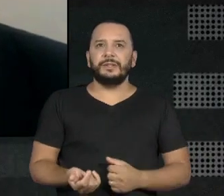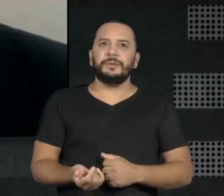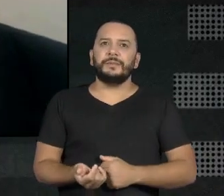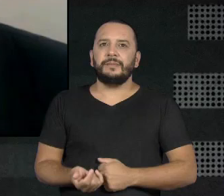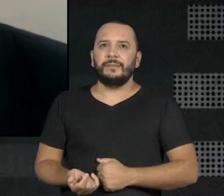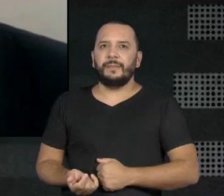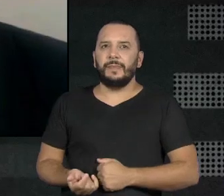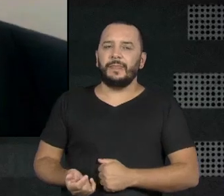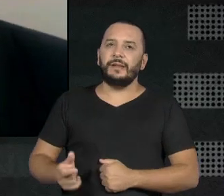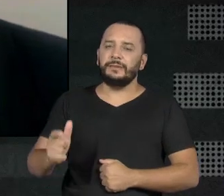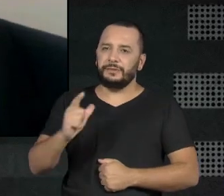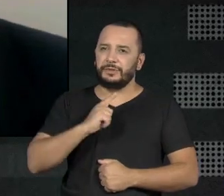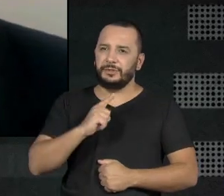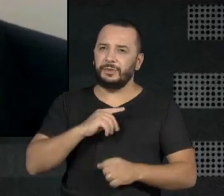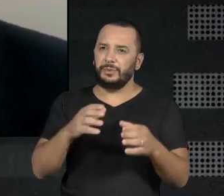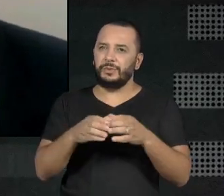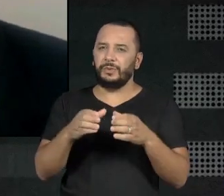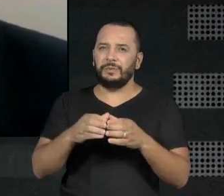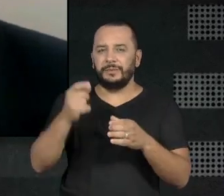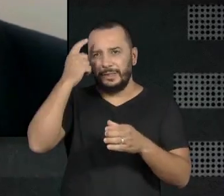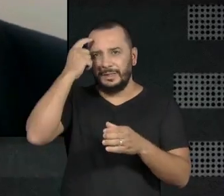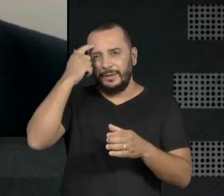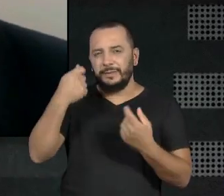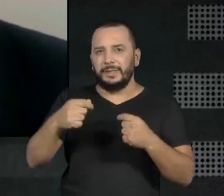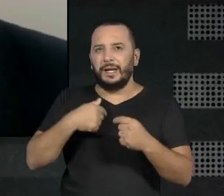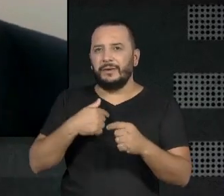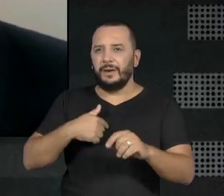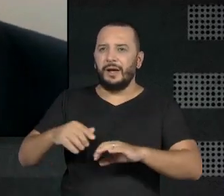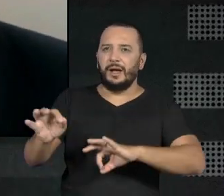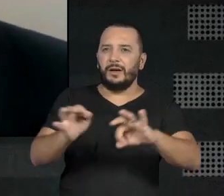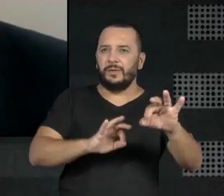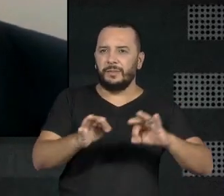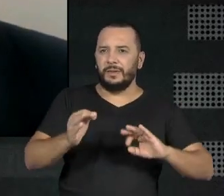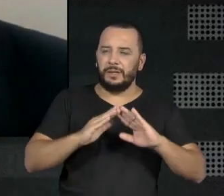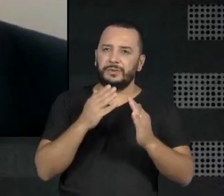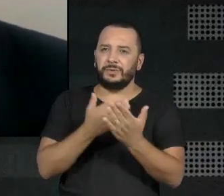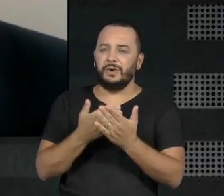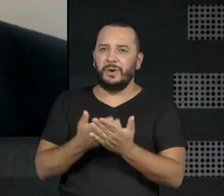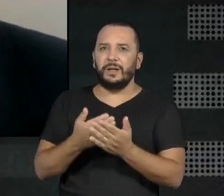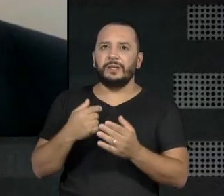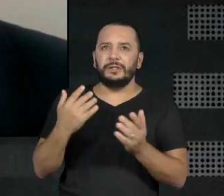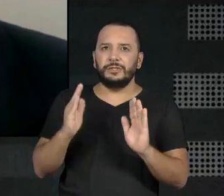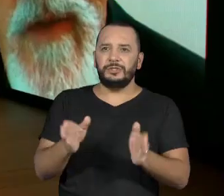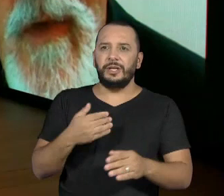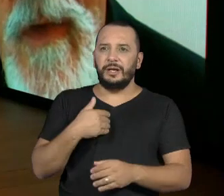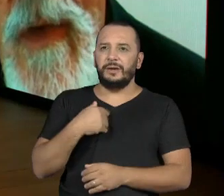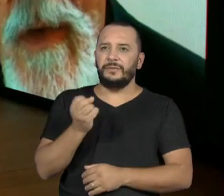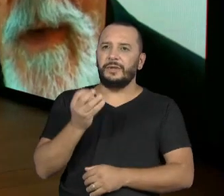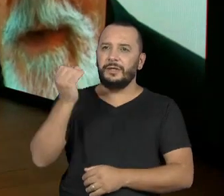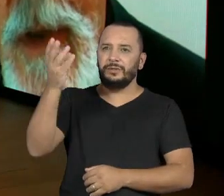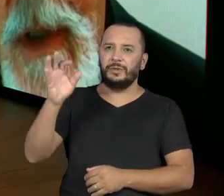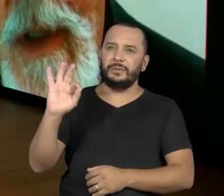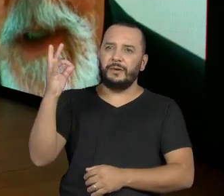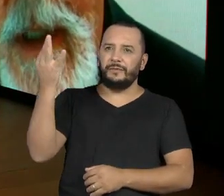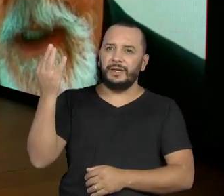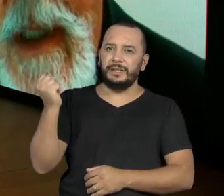que precisava mexer na escola, o Dr. Alfredo viajava para a França, trazer o repertório de fora, uma escola muito